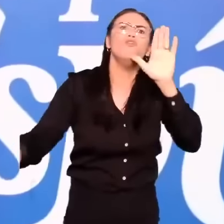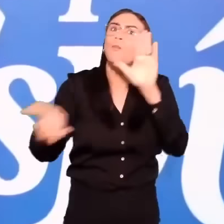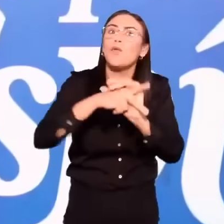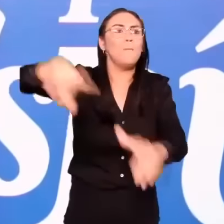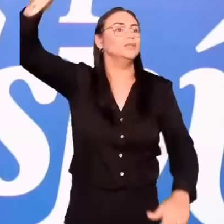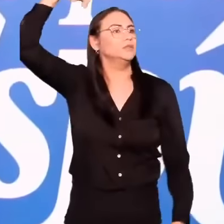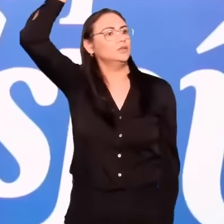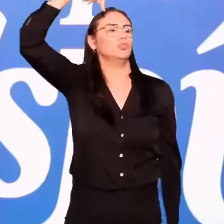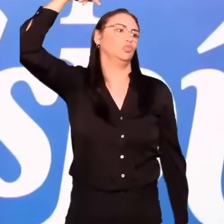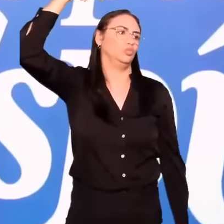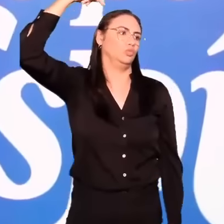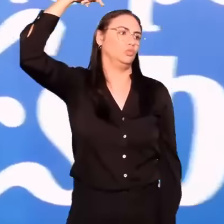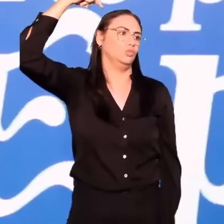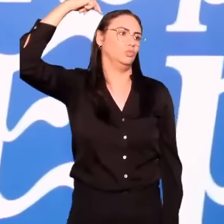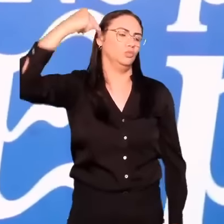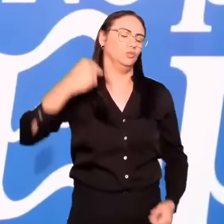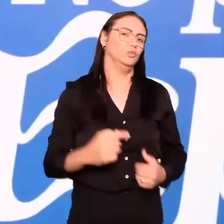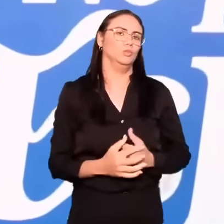santo.